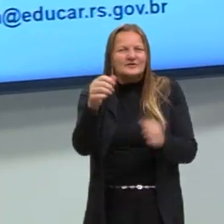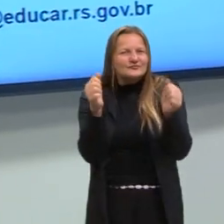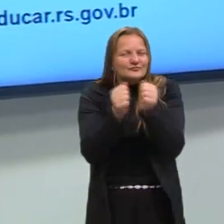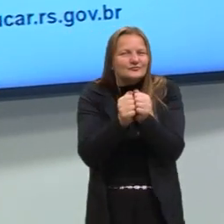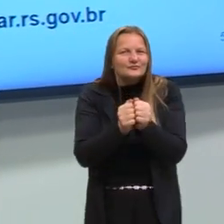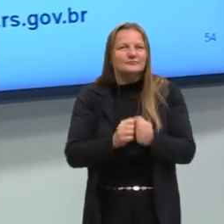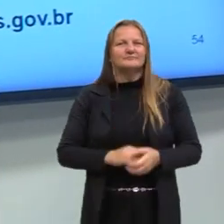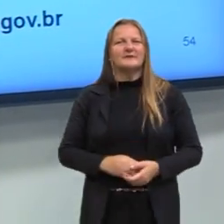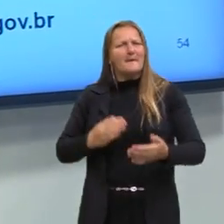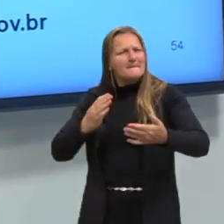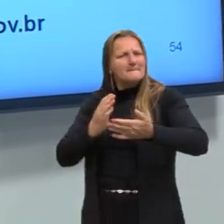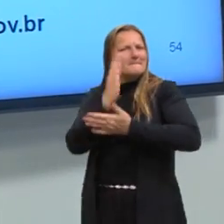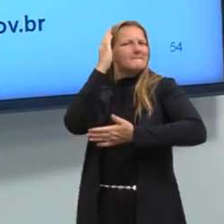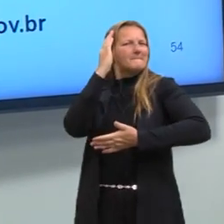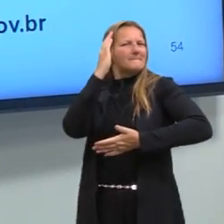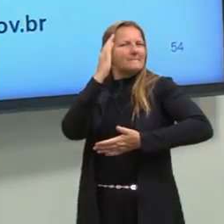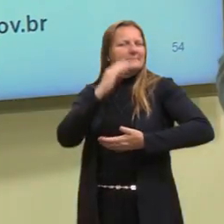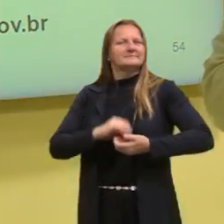até lá. Partiu passar!